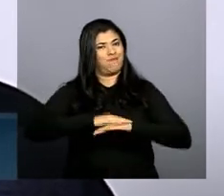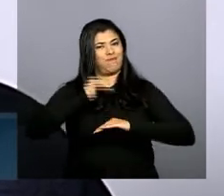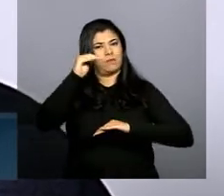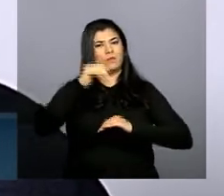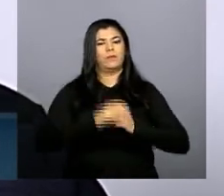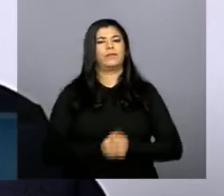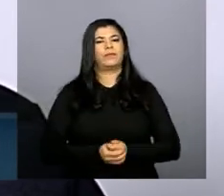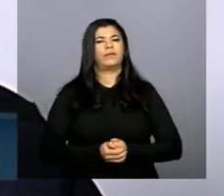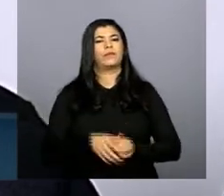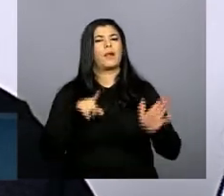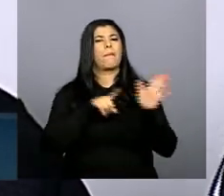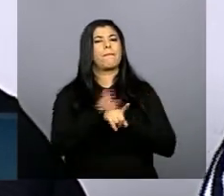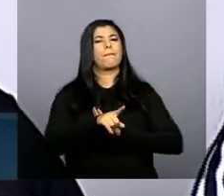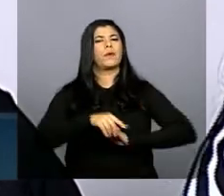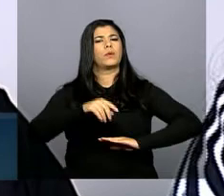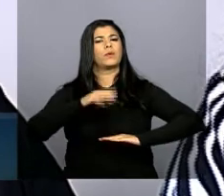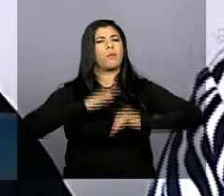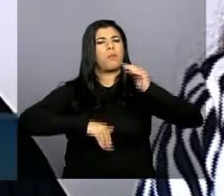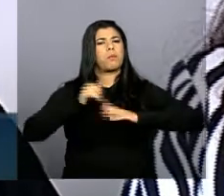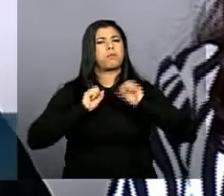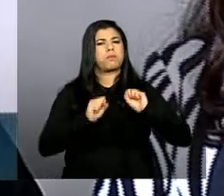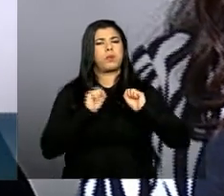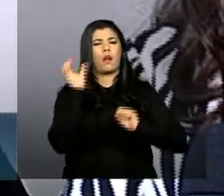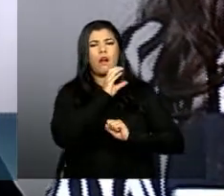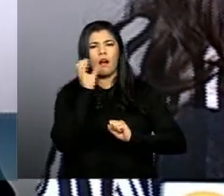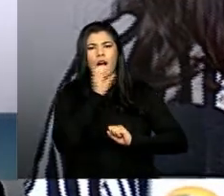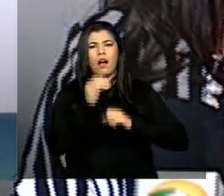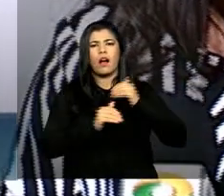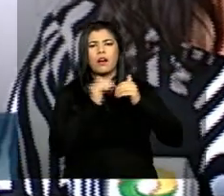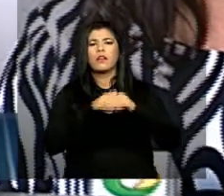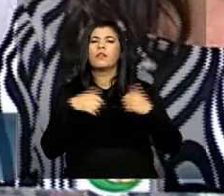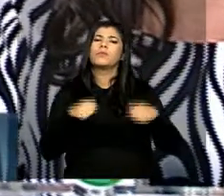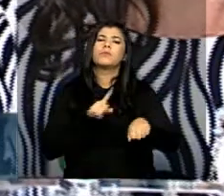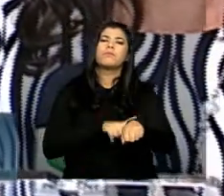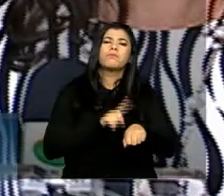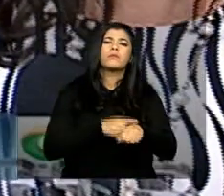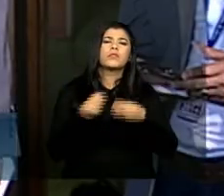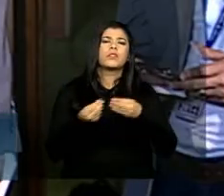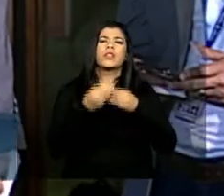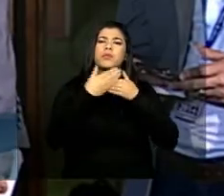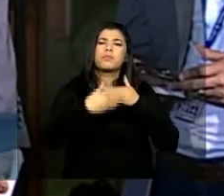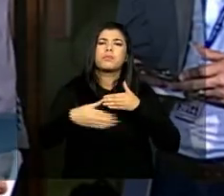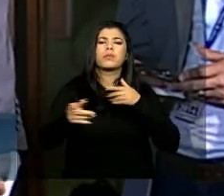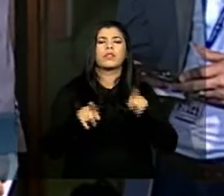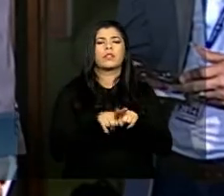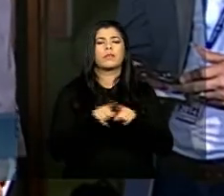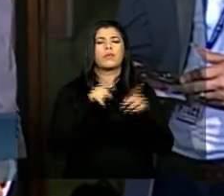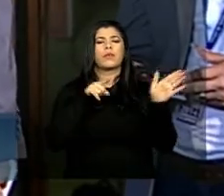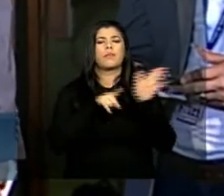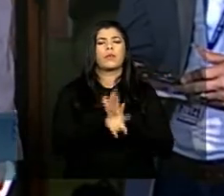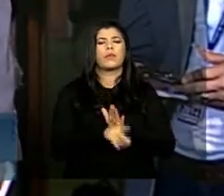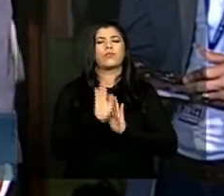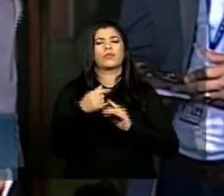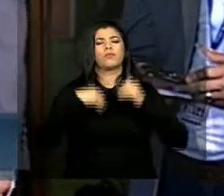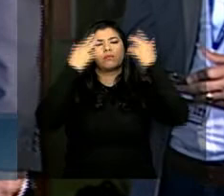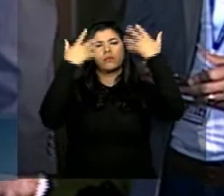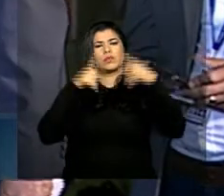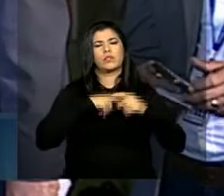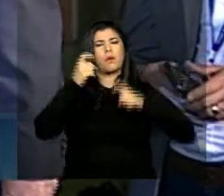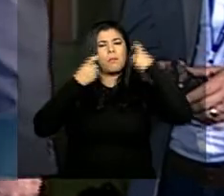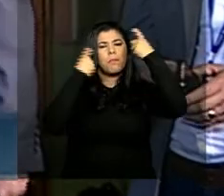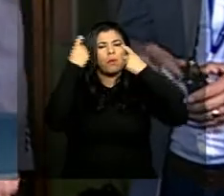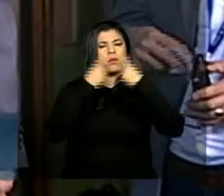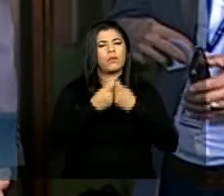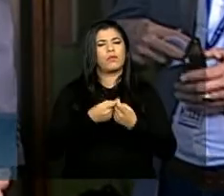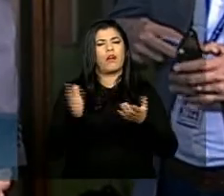acelerar esse processo você acredita que vai conseguir cumprir esse prazo até maio sem precisar de prorrogação e outra questão a senhora colocou que existe a preocupação